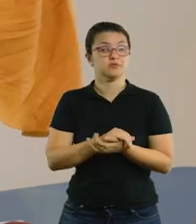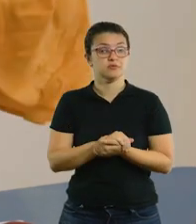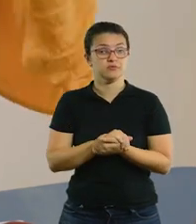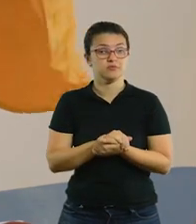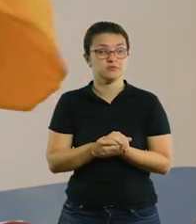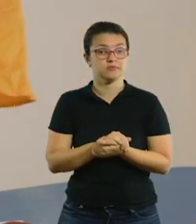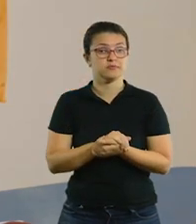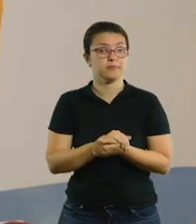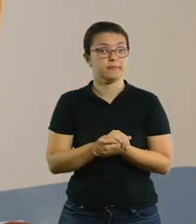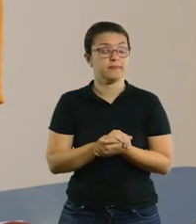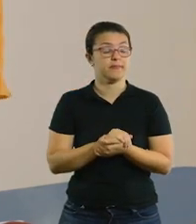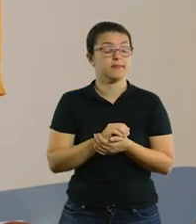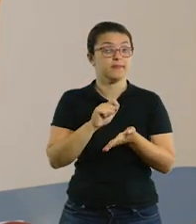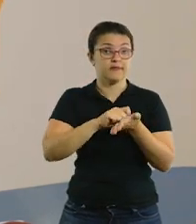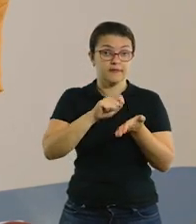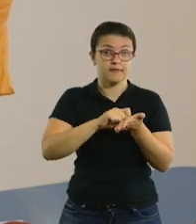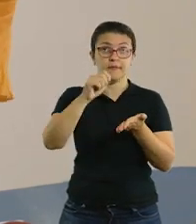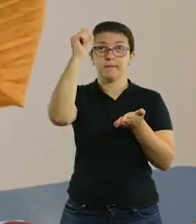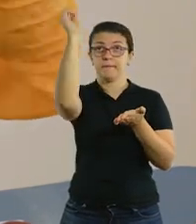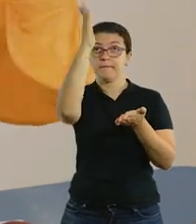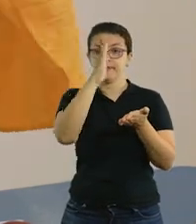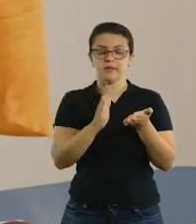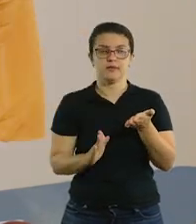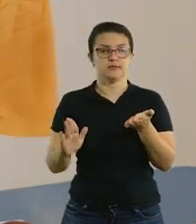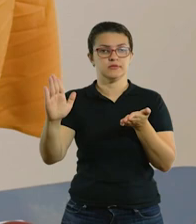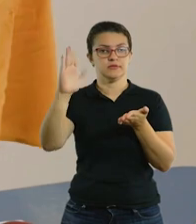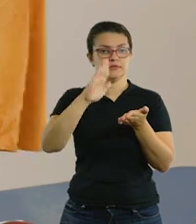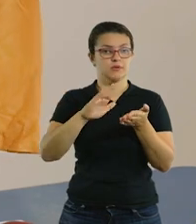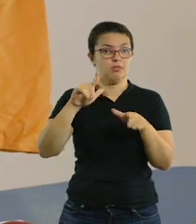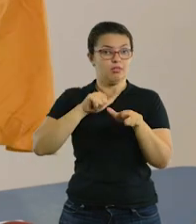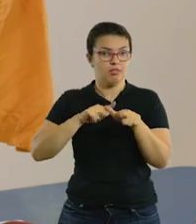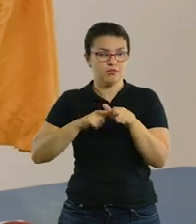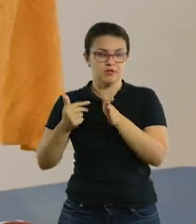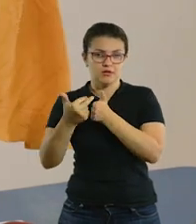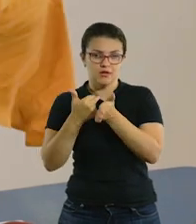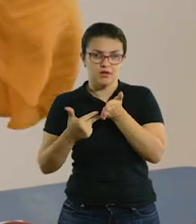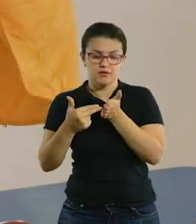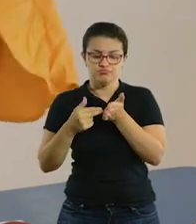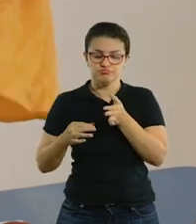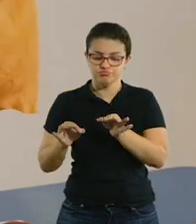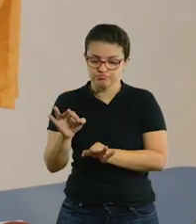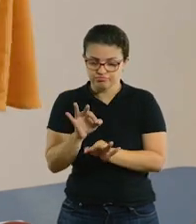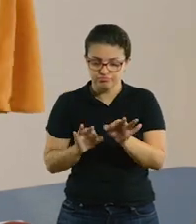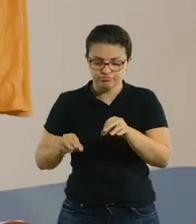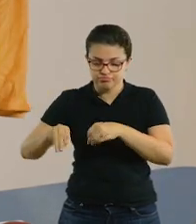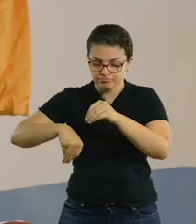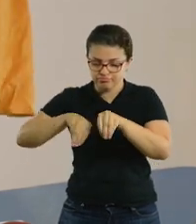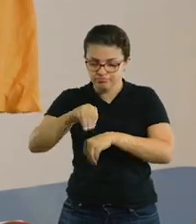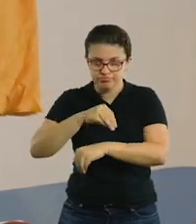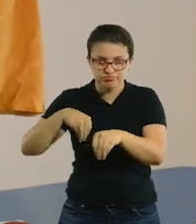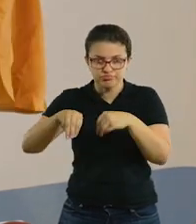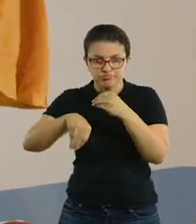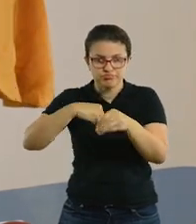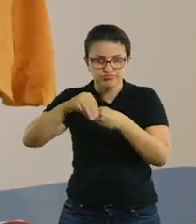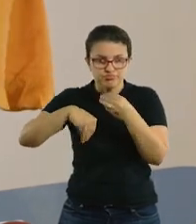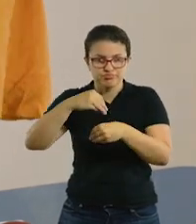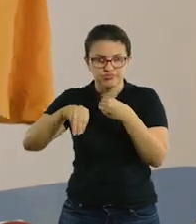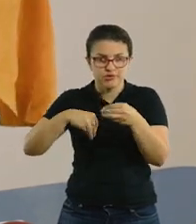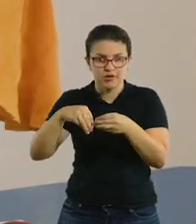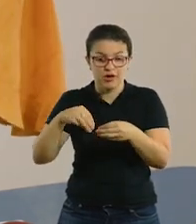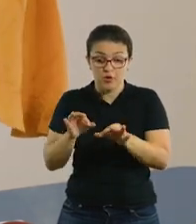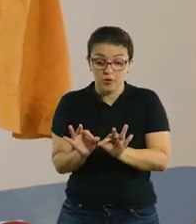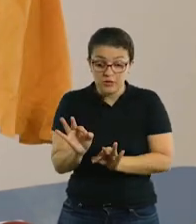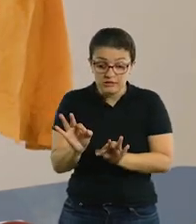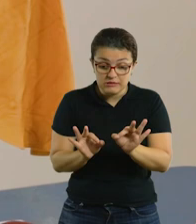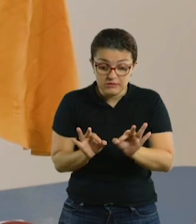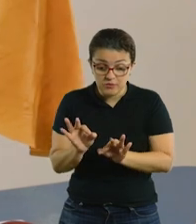é que você escreva a palavra Brasil, recorte essas letras, embaralhe e peça para a criança monte a